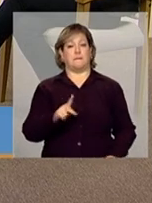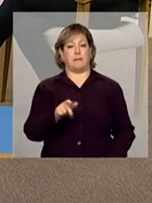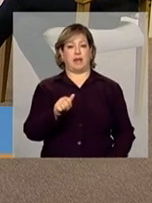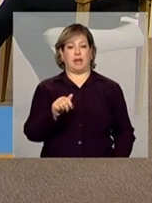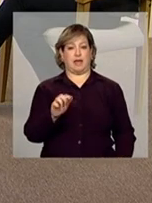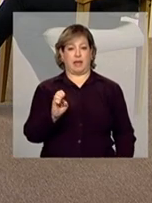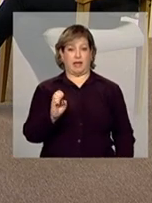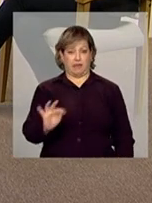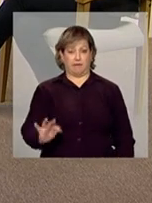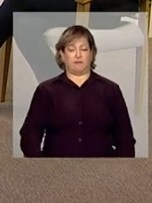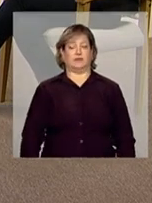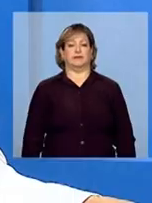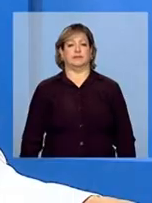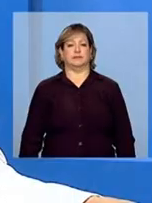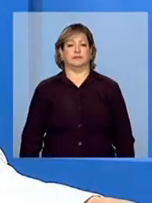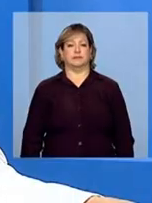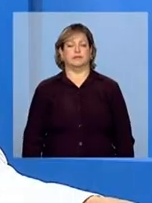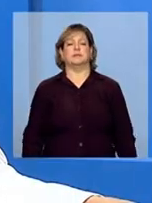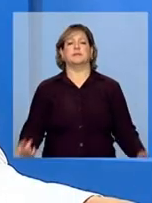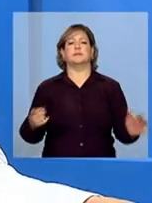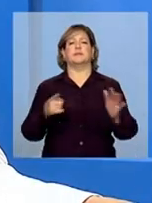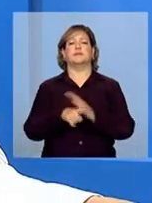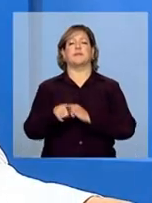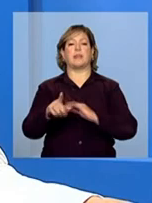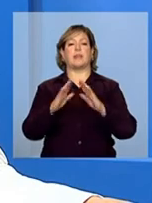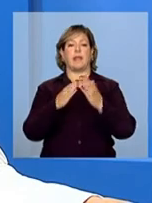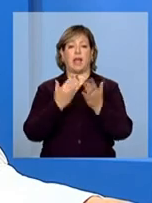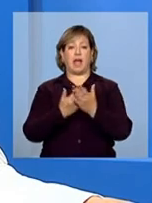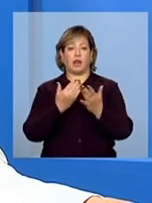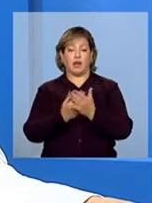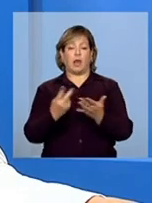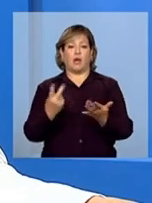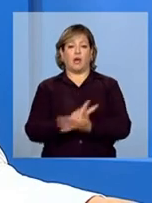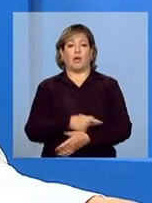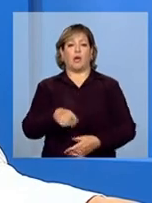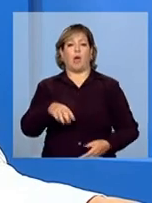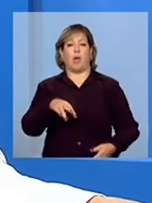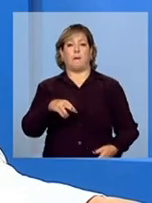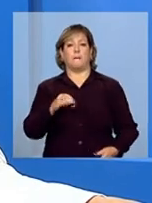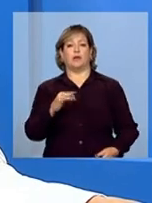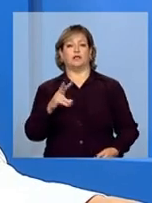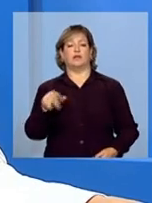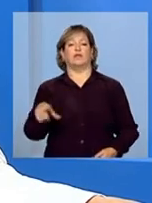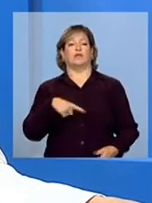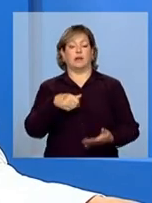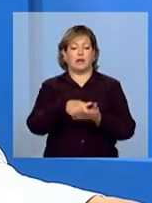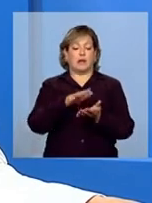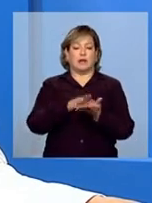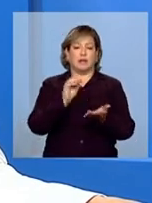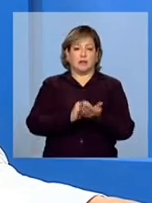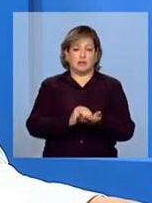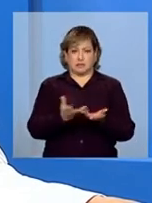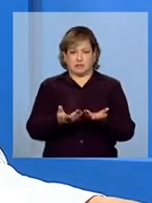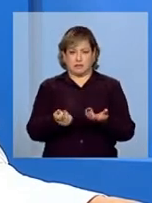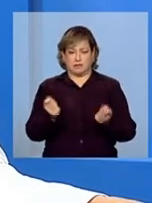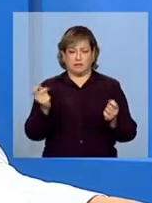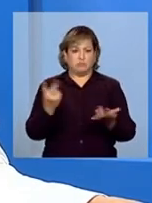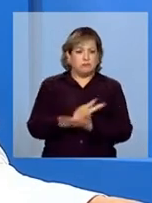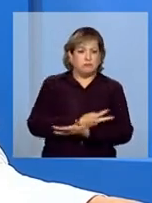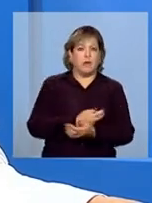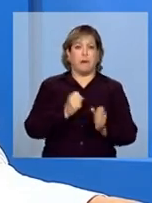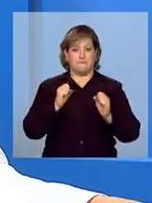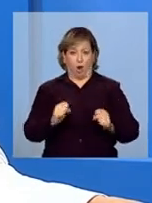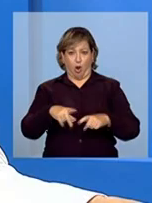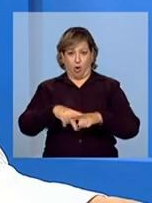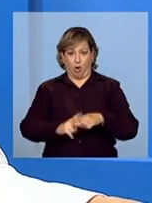Perfeito. Mauro, a escola errou no registro do motivo e só agora foi identificado. É possível corrigir? Que procedimento é